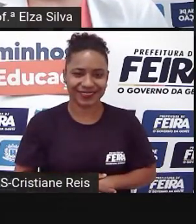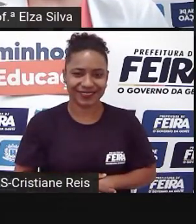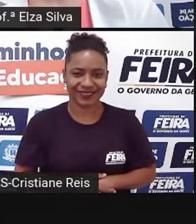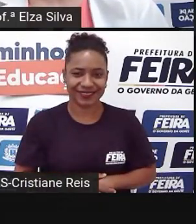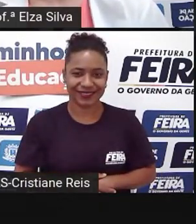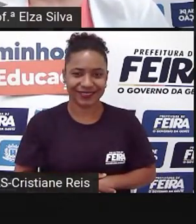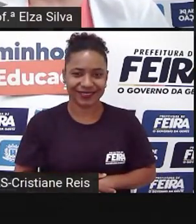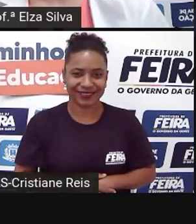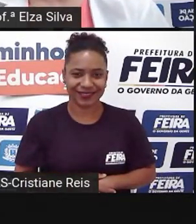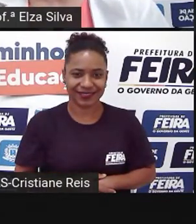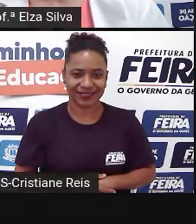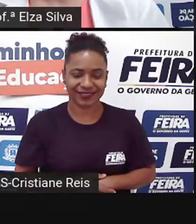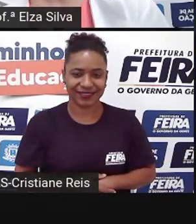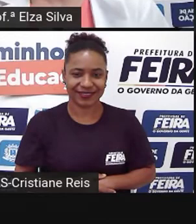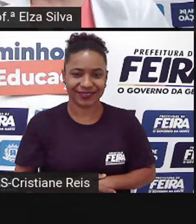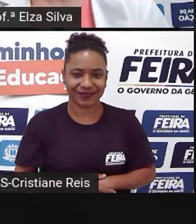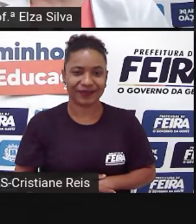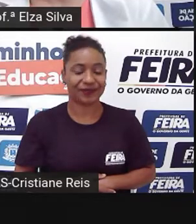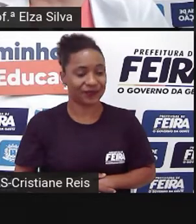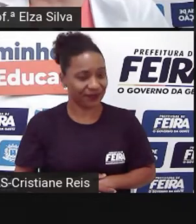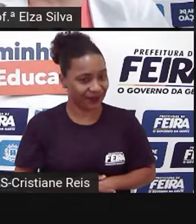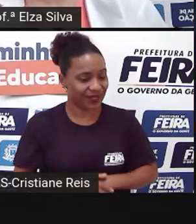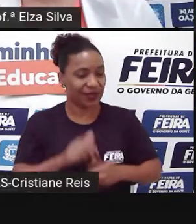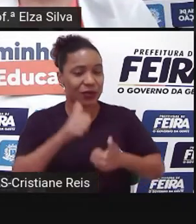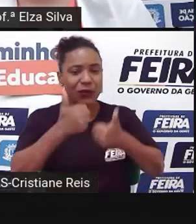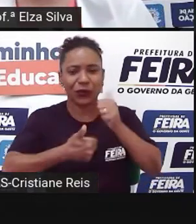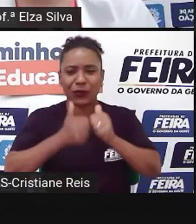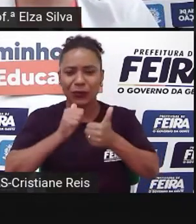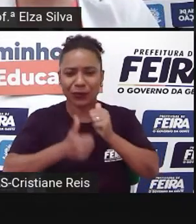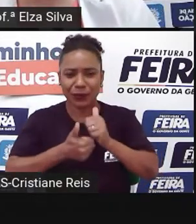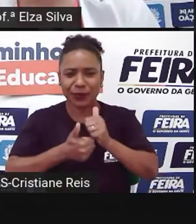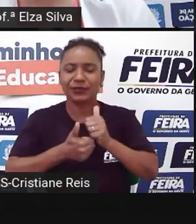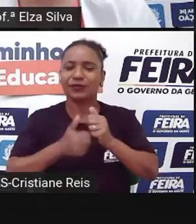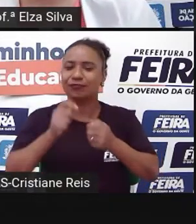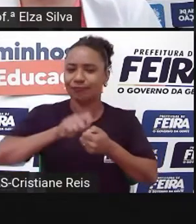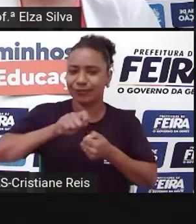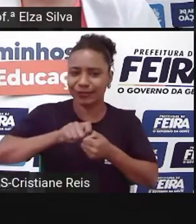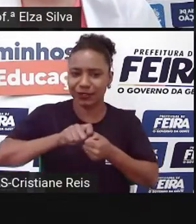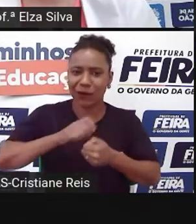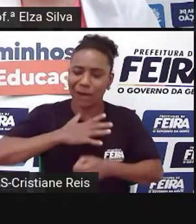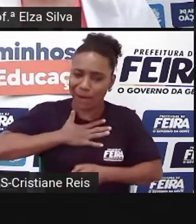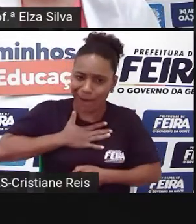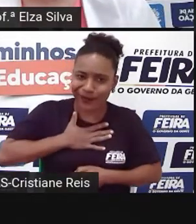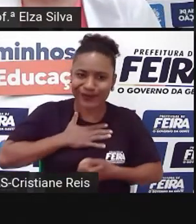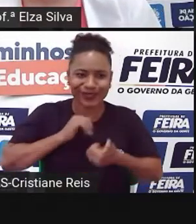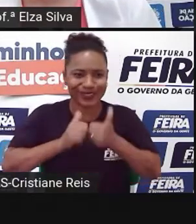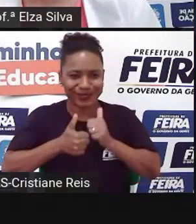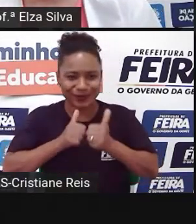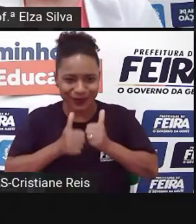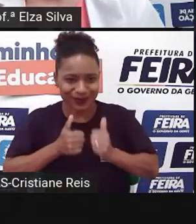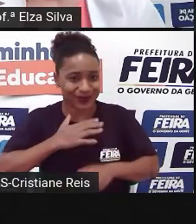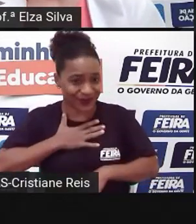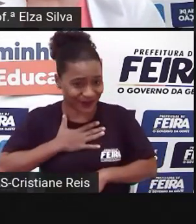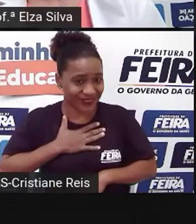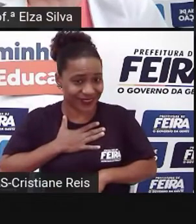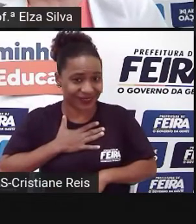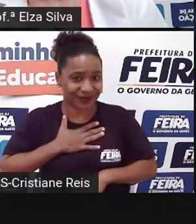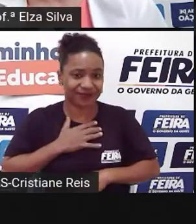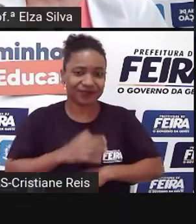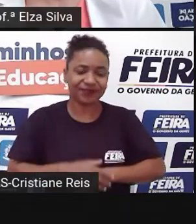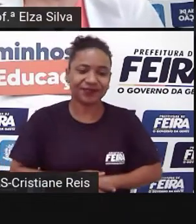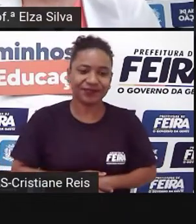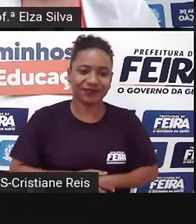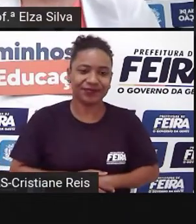To play sports Praticar esportes Do you like to play sports? Você gosta de praticar esportes? Não